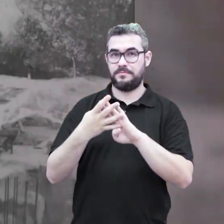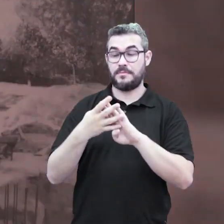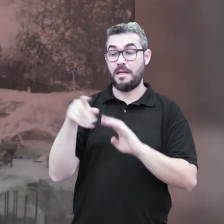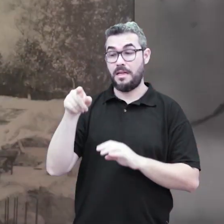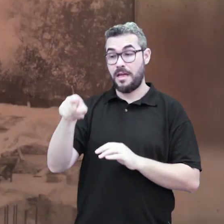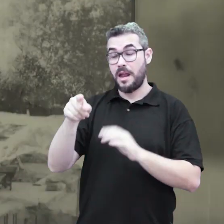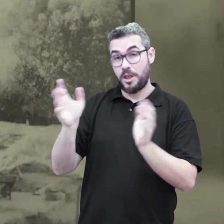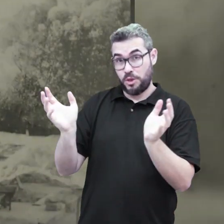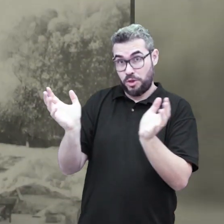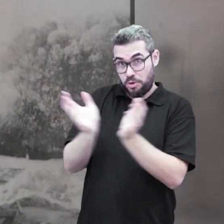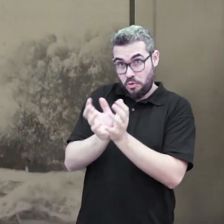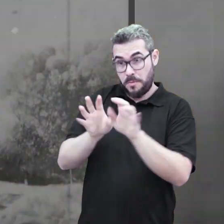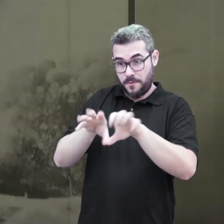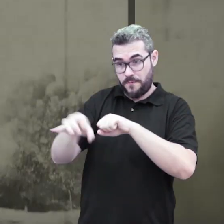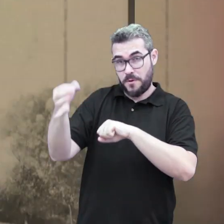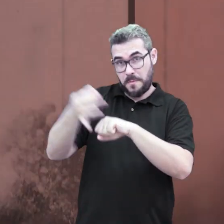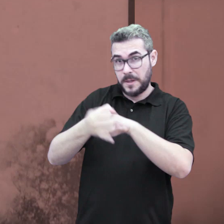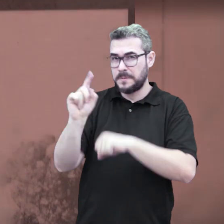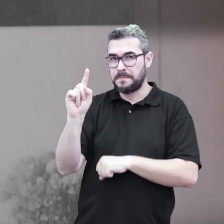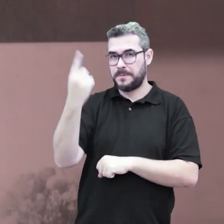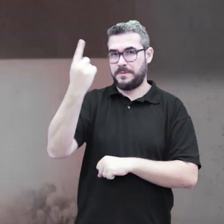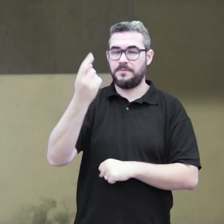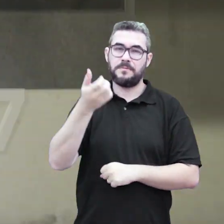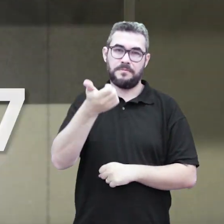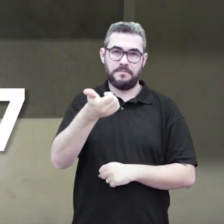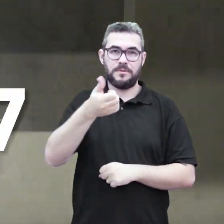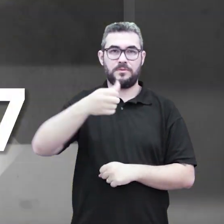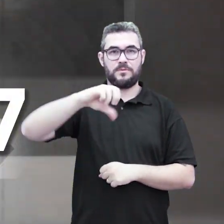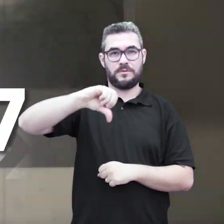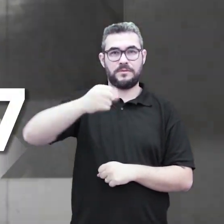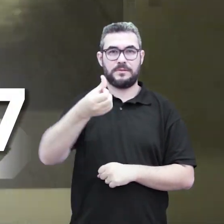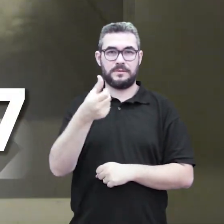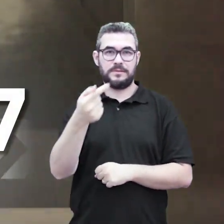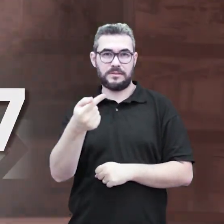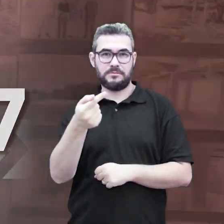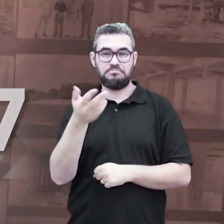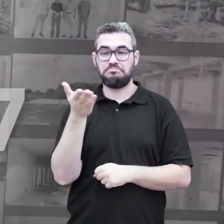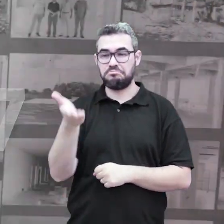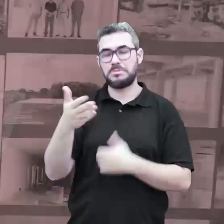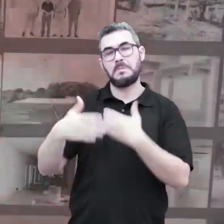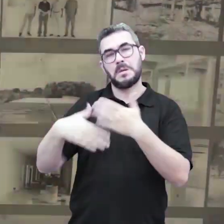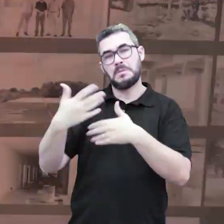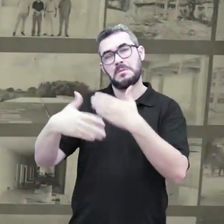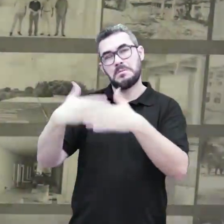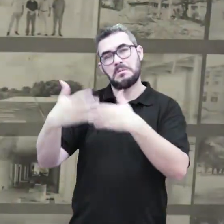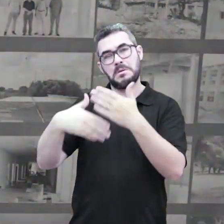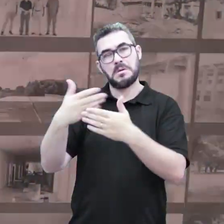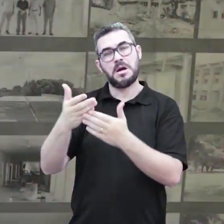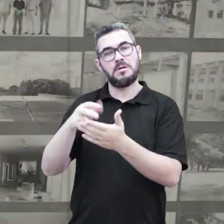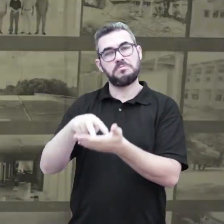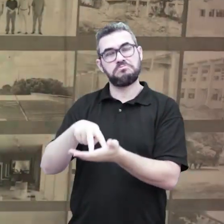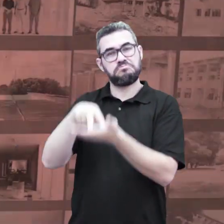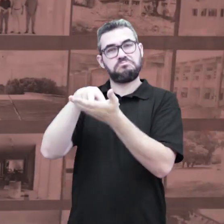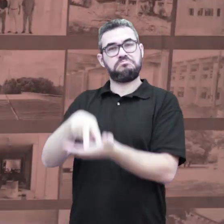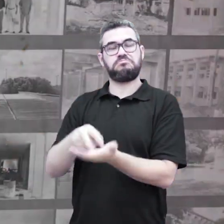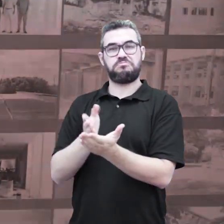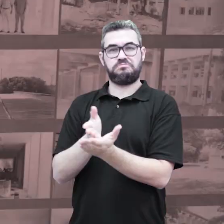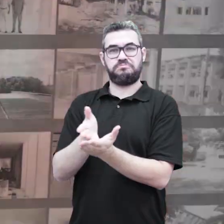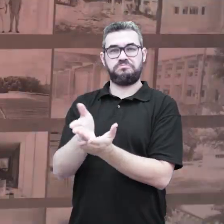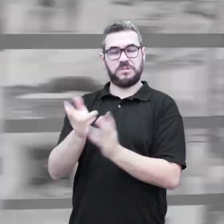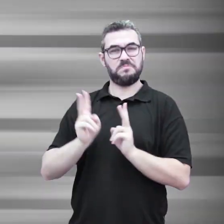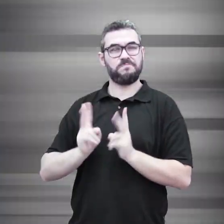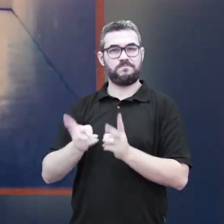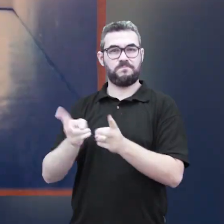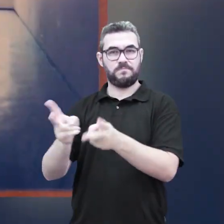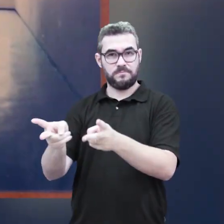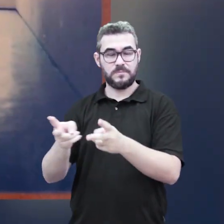instalações no campus do PC e já com a primeira turma formada em 1967, o curso foi crescendo e se consolidando ao longo da